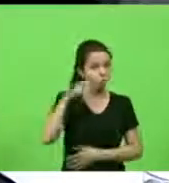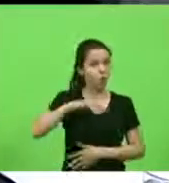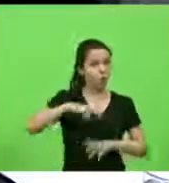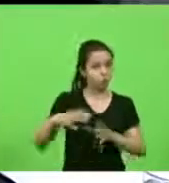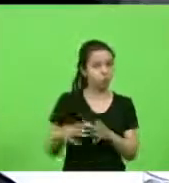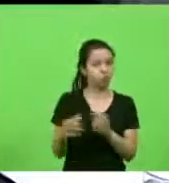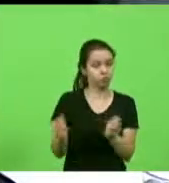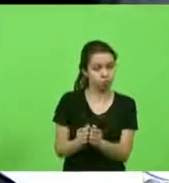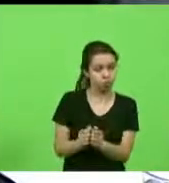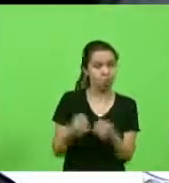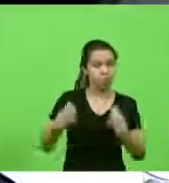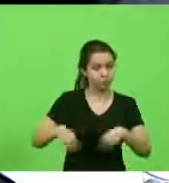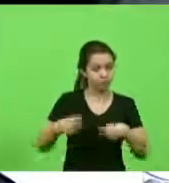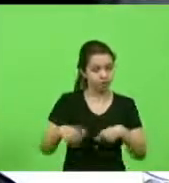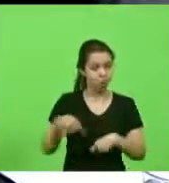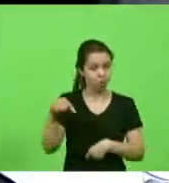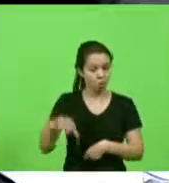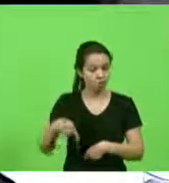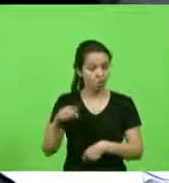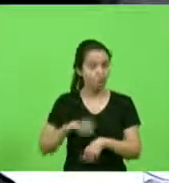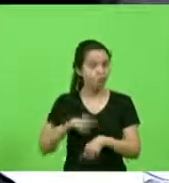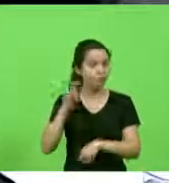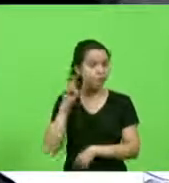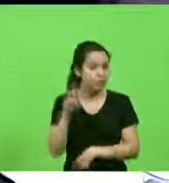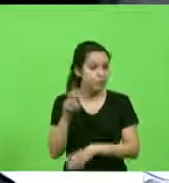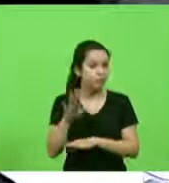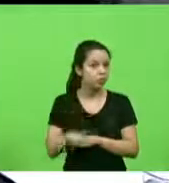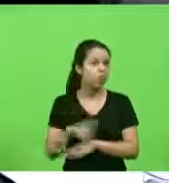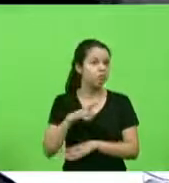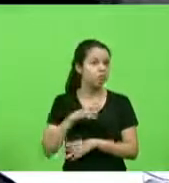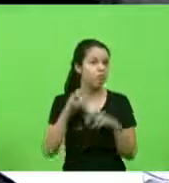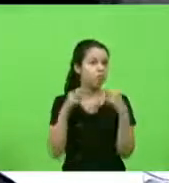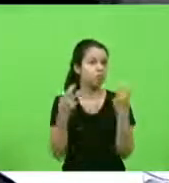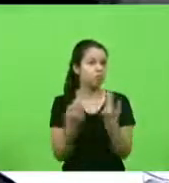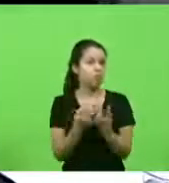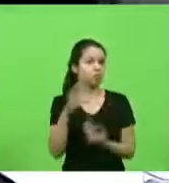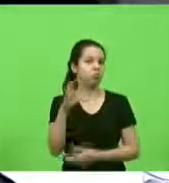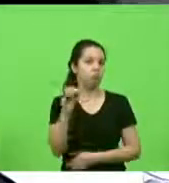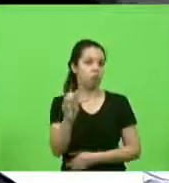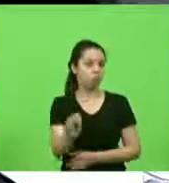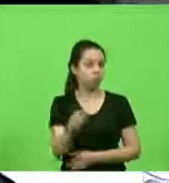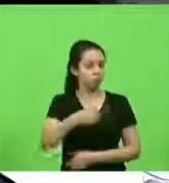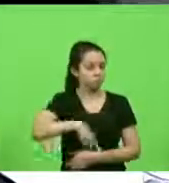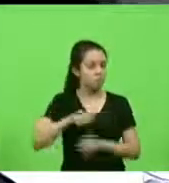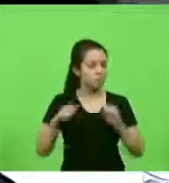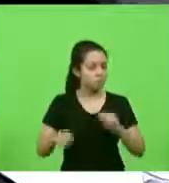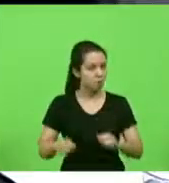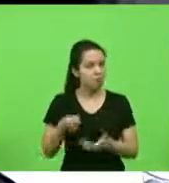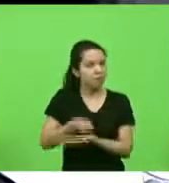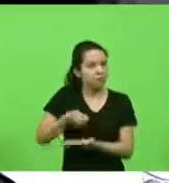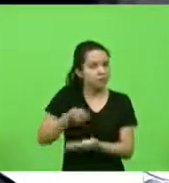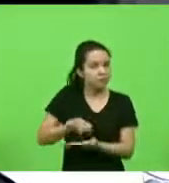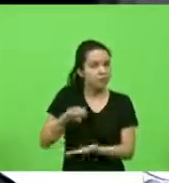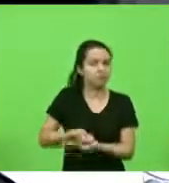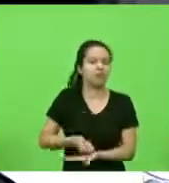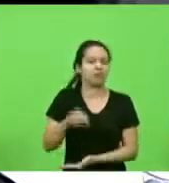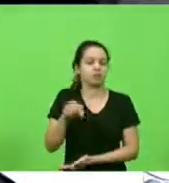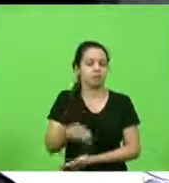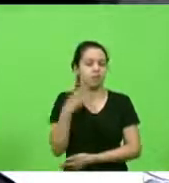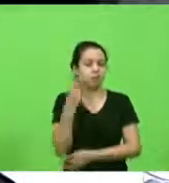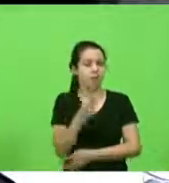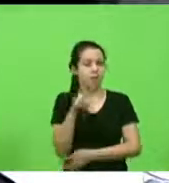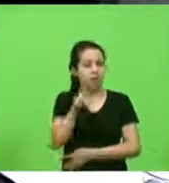tem uma reunião do COS e a gente possa fazer uma exigência aqui do parlamento catarinense que eles possam reavaliar isso a